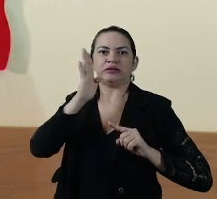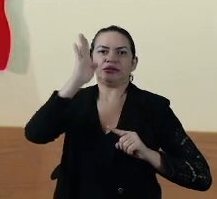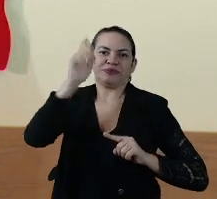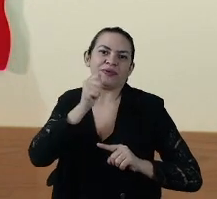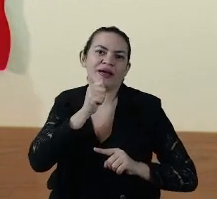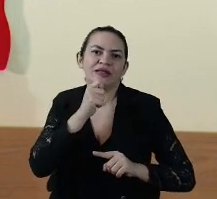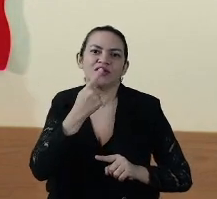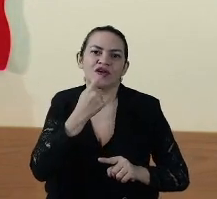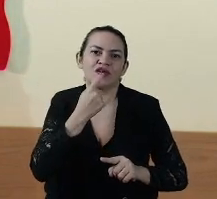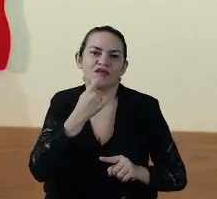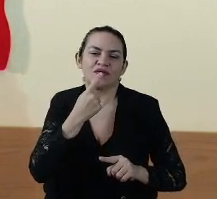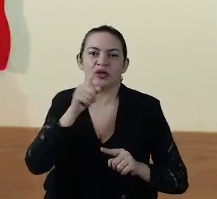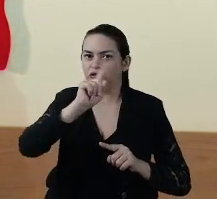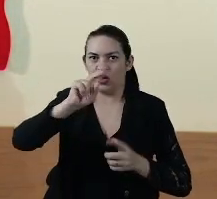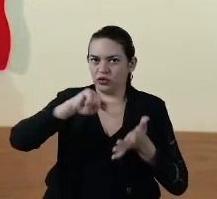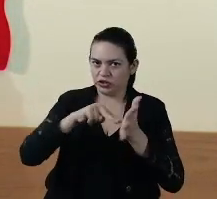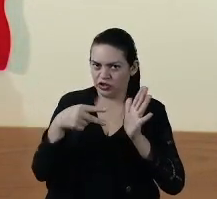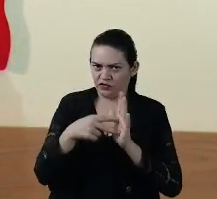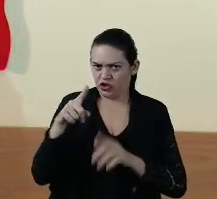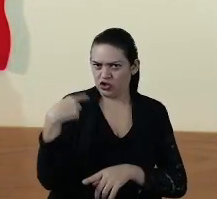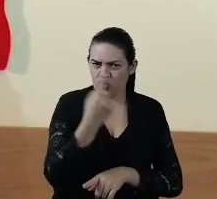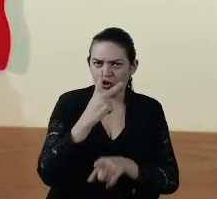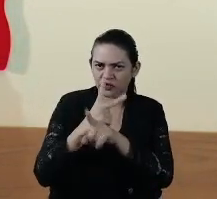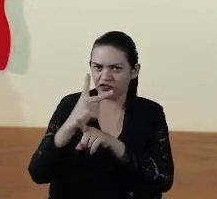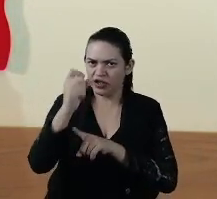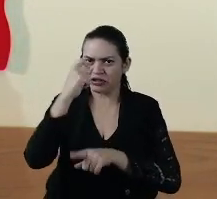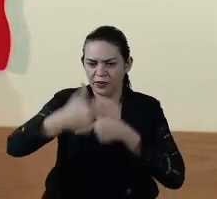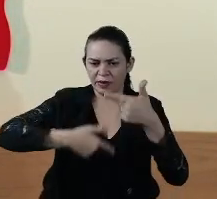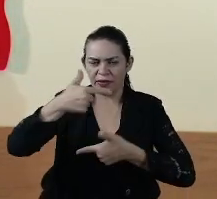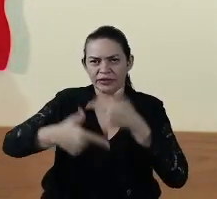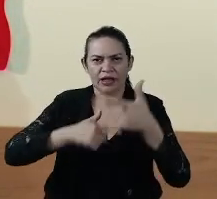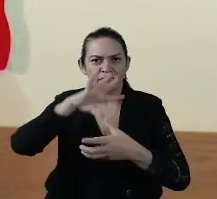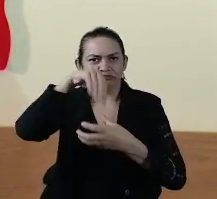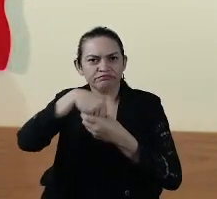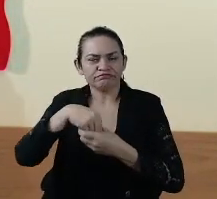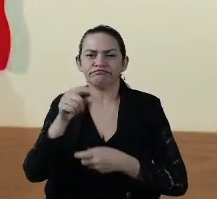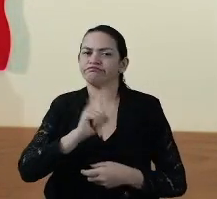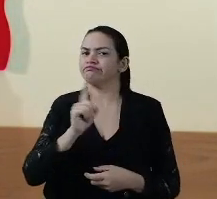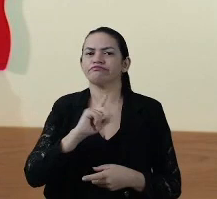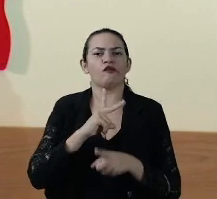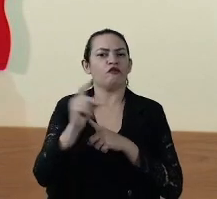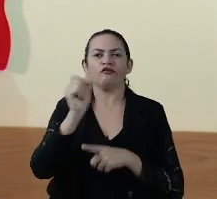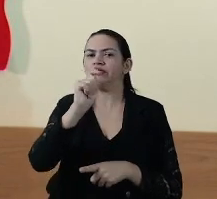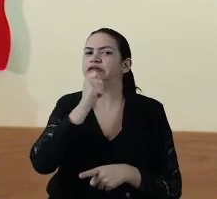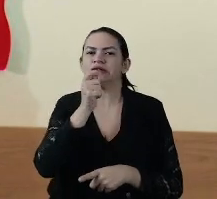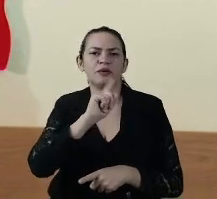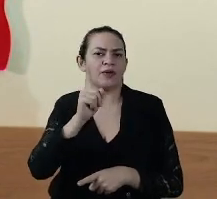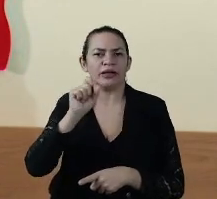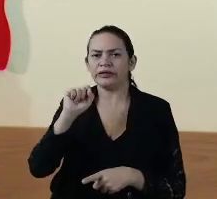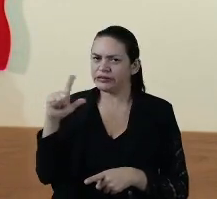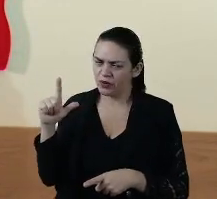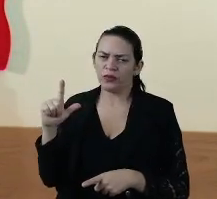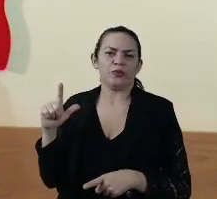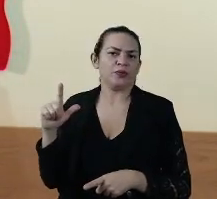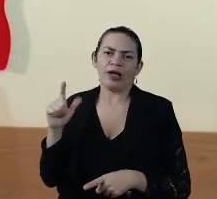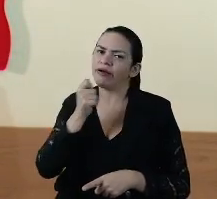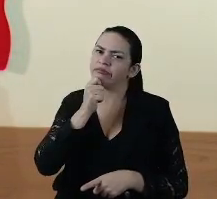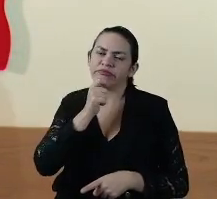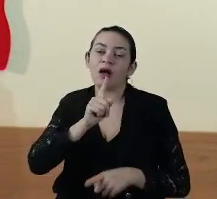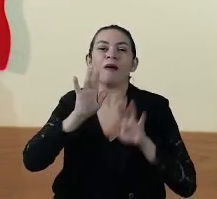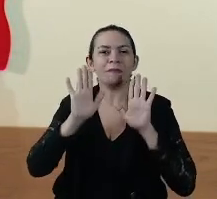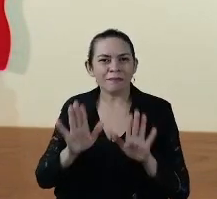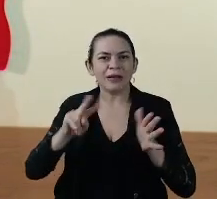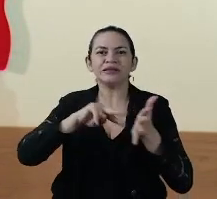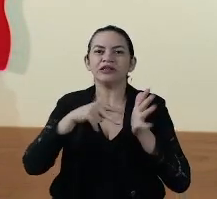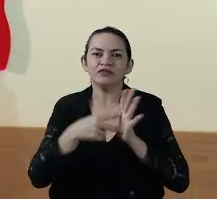Não significa dizer que nós vencemos a batalha na ilha. Não vencemos. Mas significa dizer